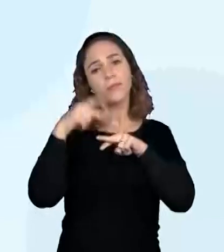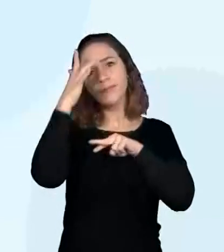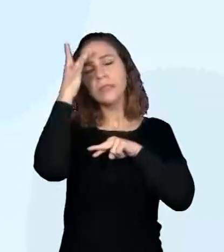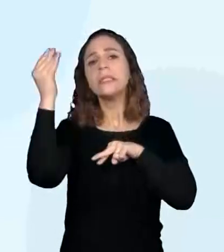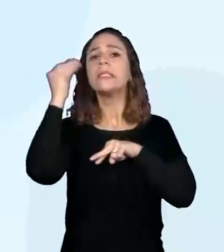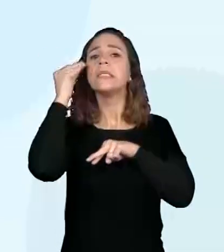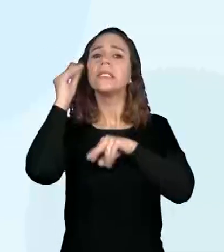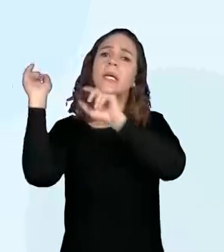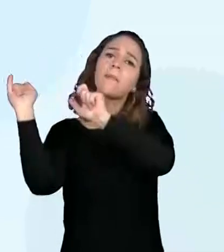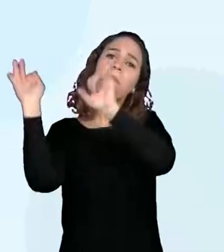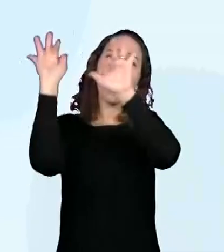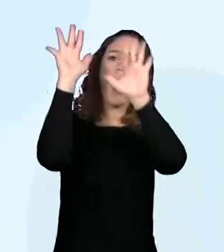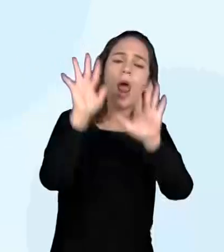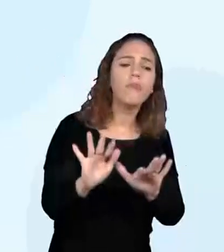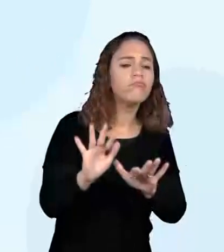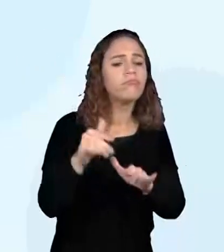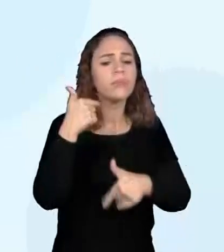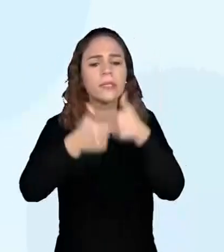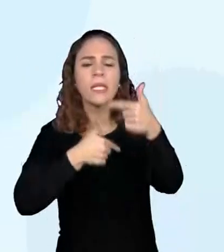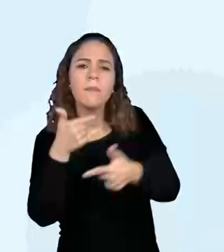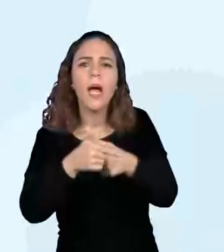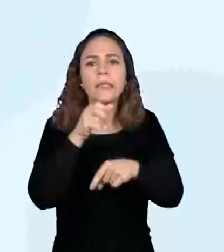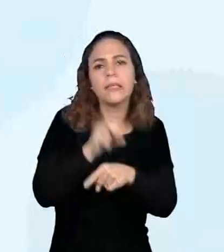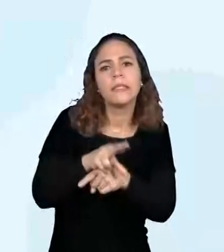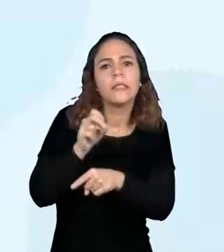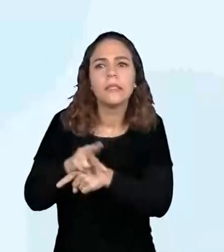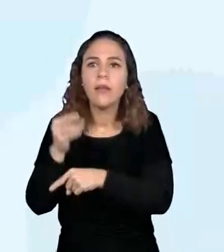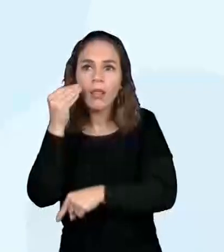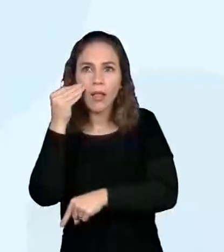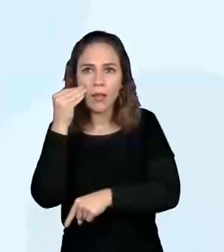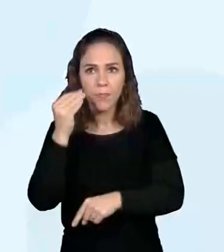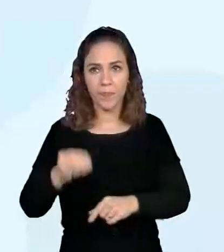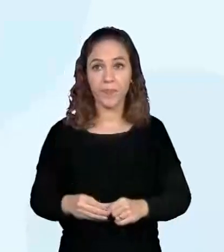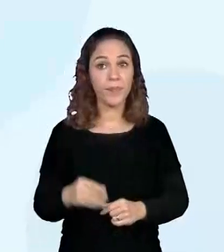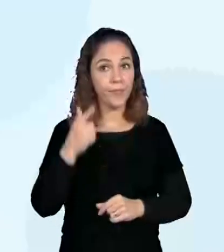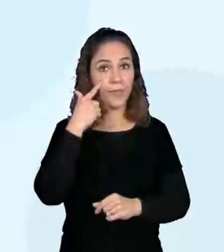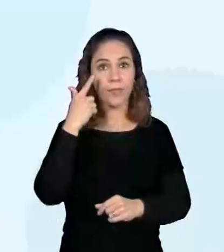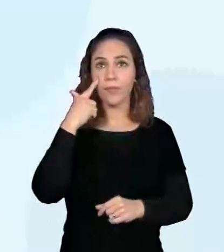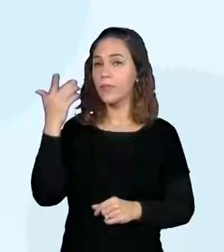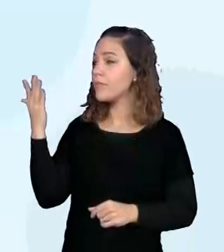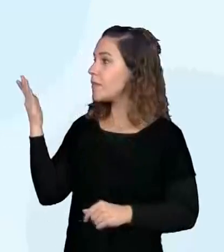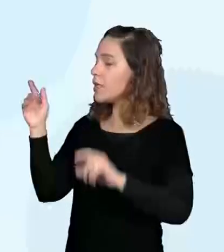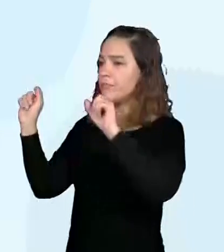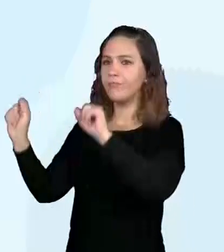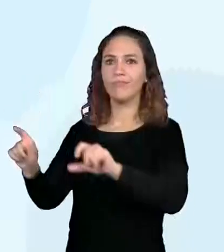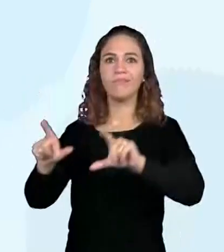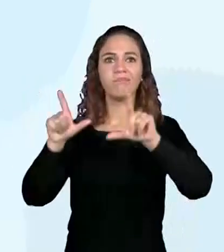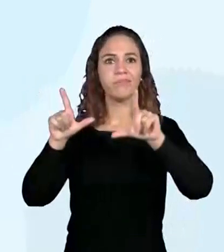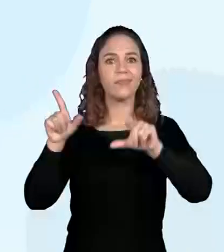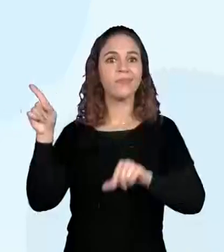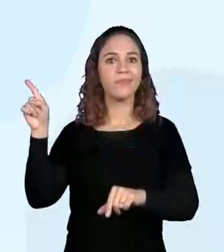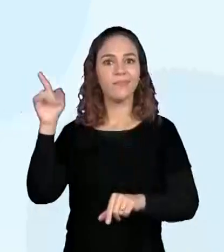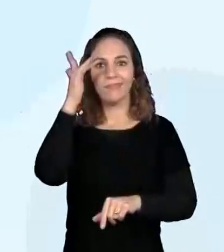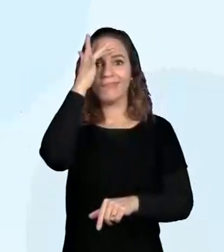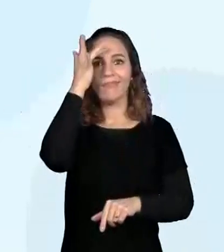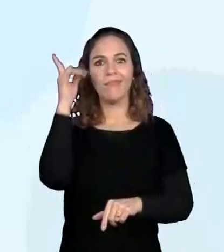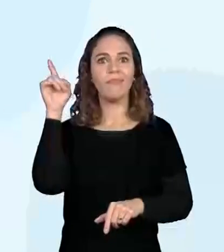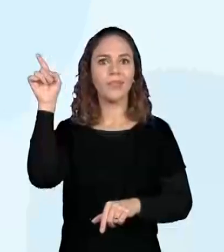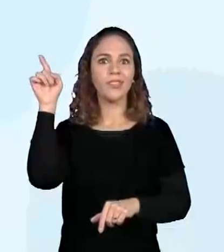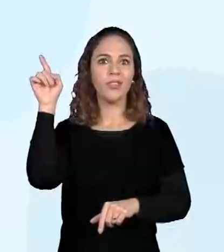emprego. Muito bem. A gente tem aí uma imagem aí, de uma fotografia de alguns nordestinos